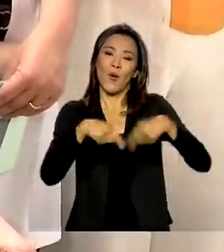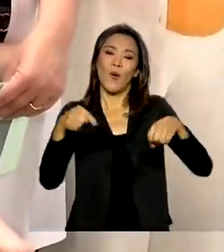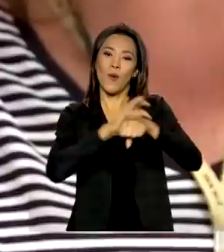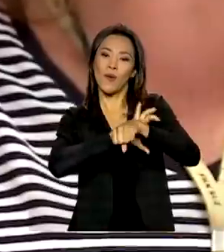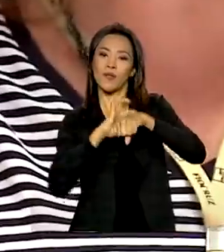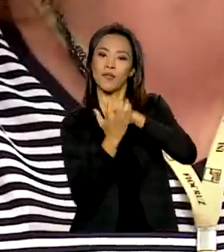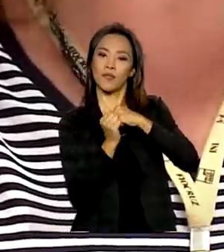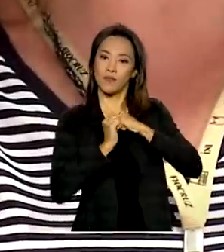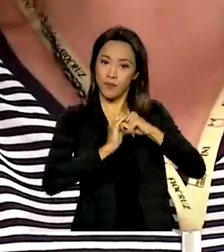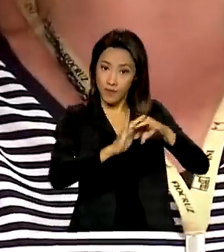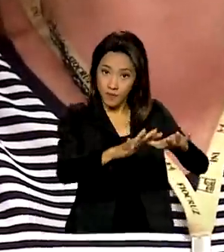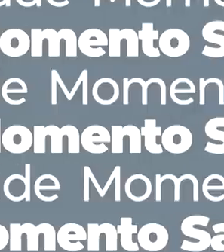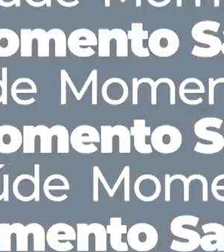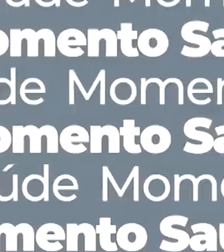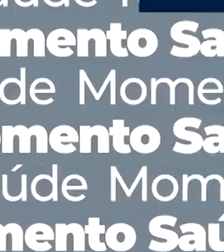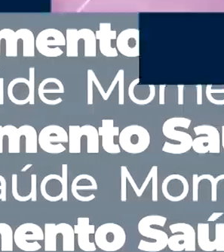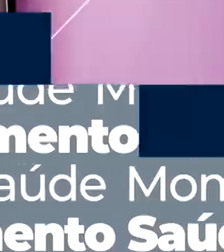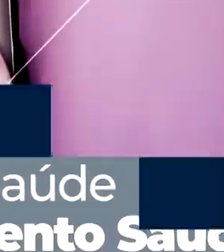a covid-19.